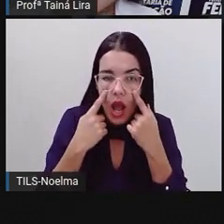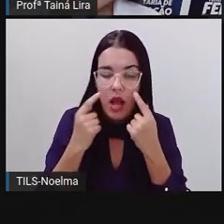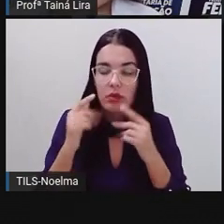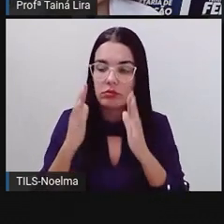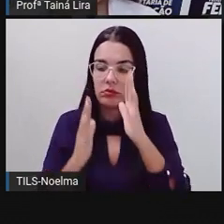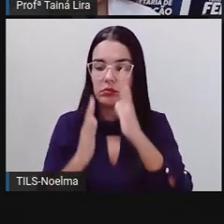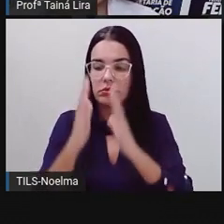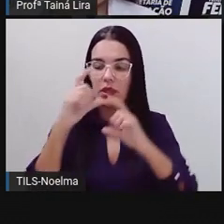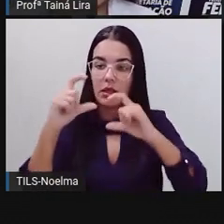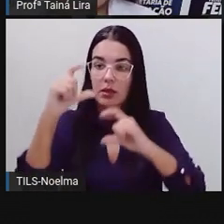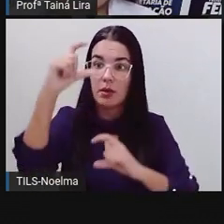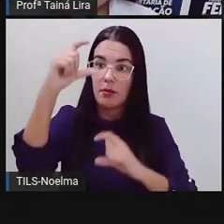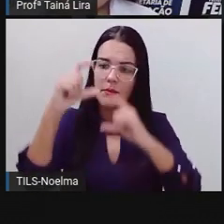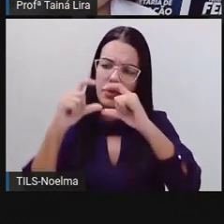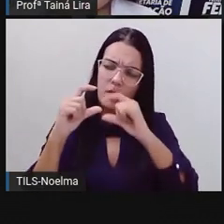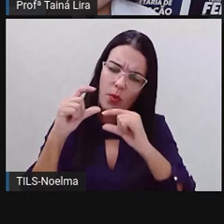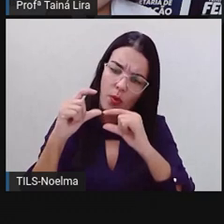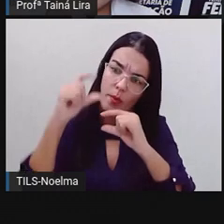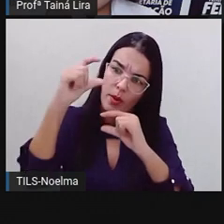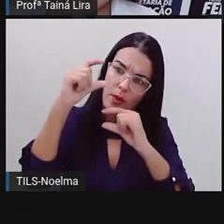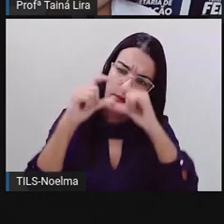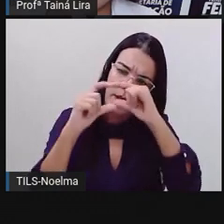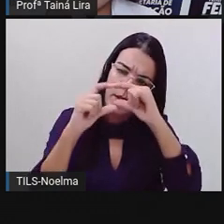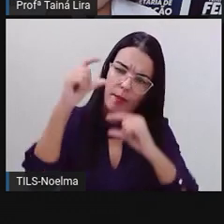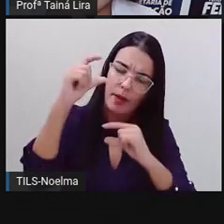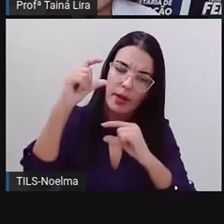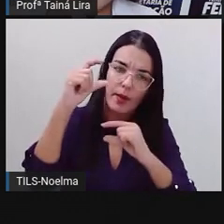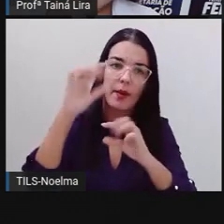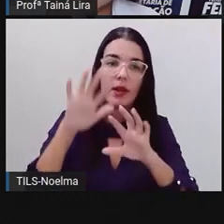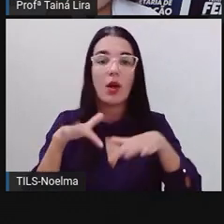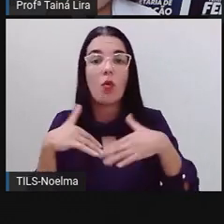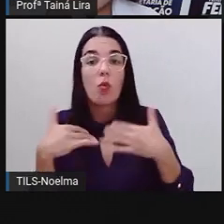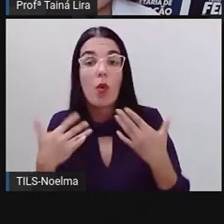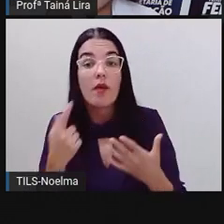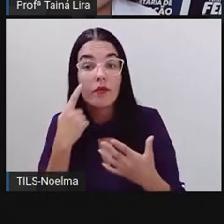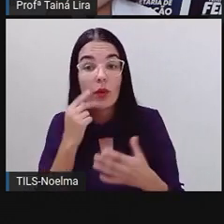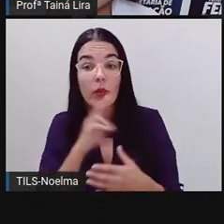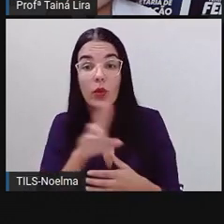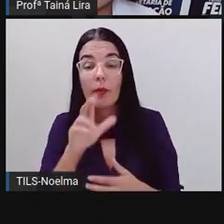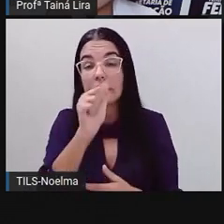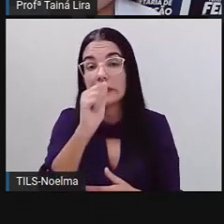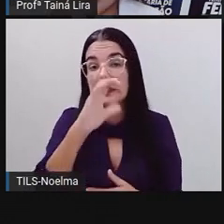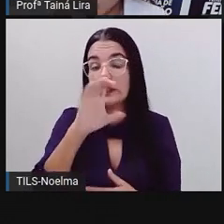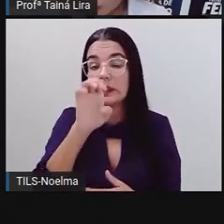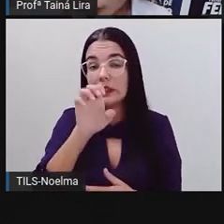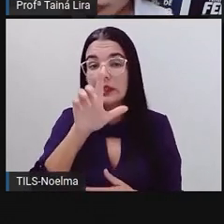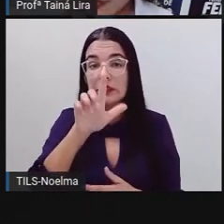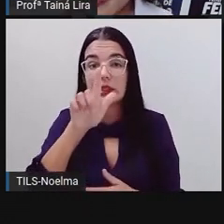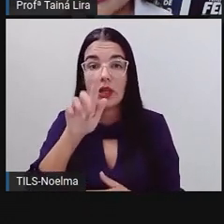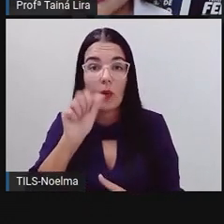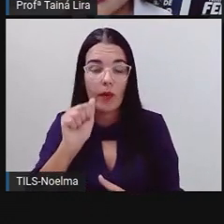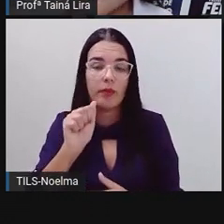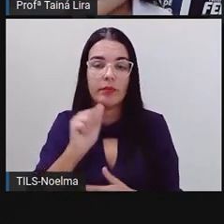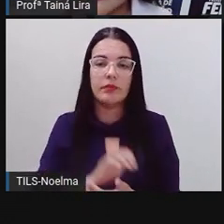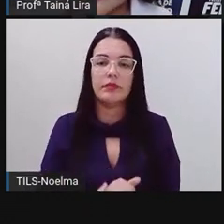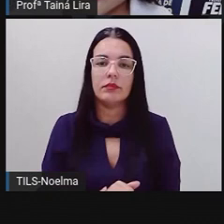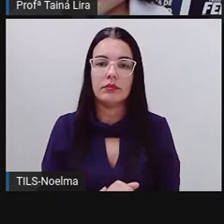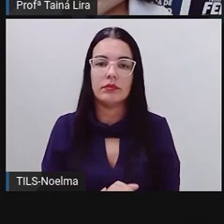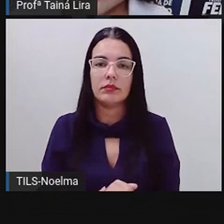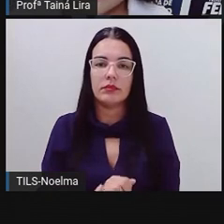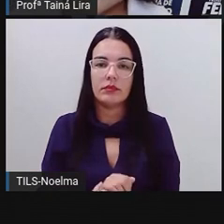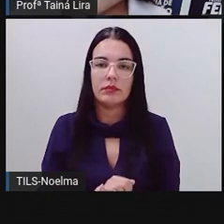olhar. Quem é que tem aqui a minha barrinha menor? Ó, a selga, ó, com três voltos. E aí, eu vou passar